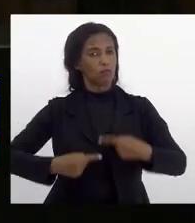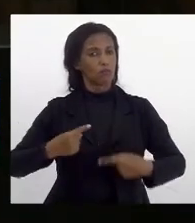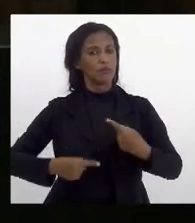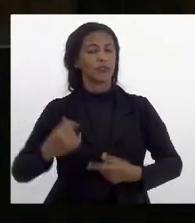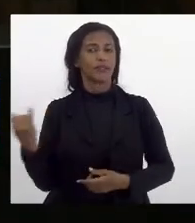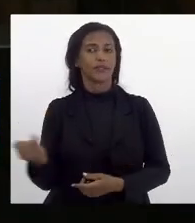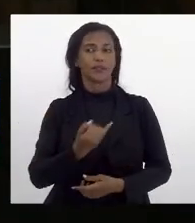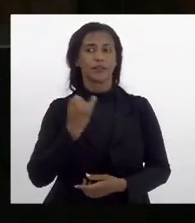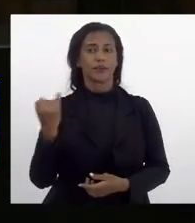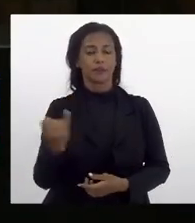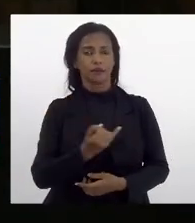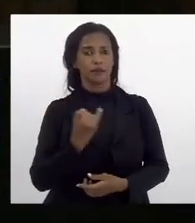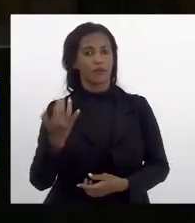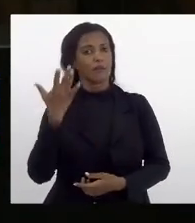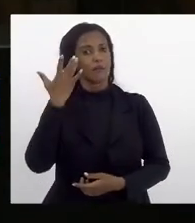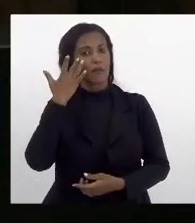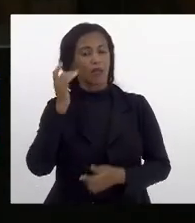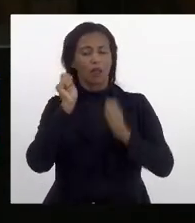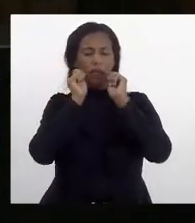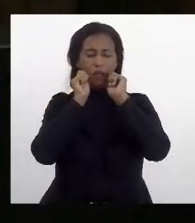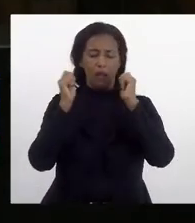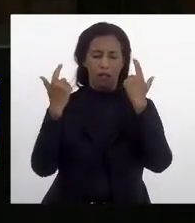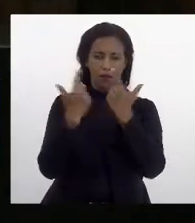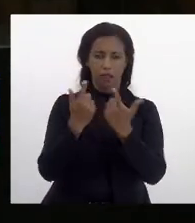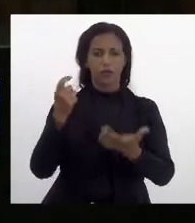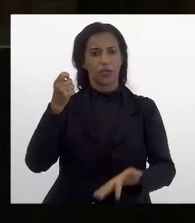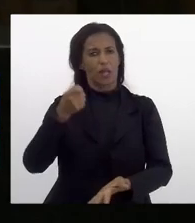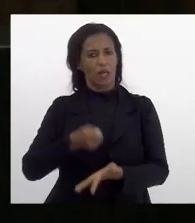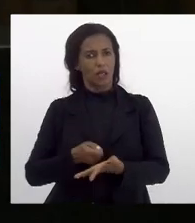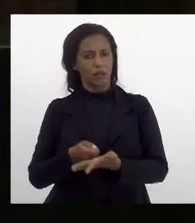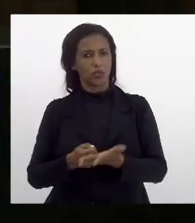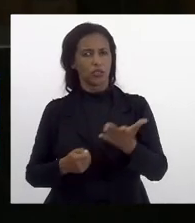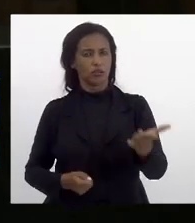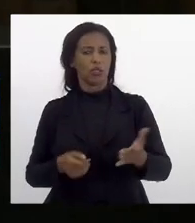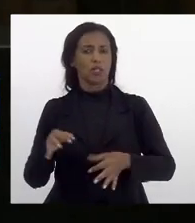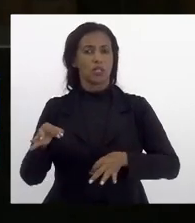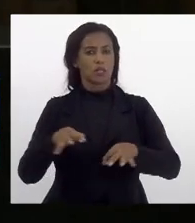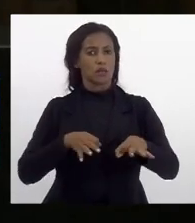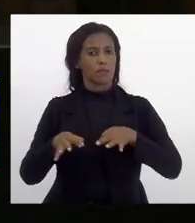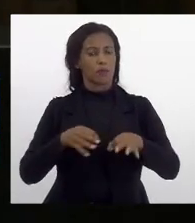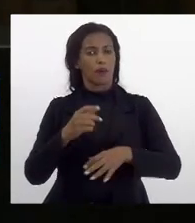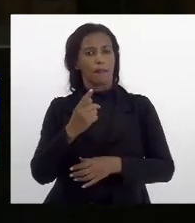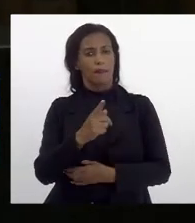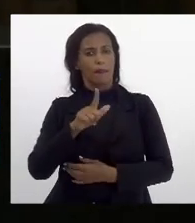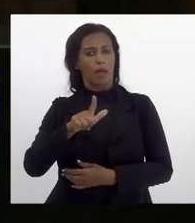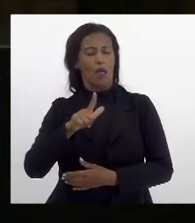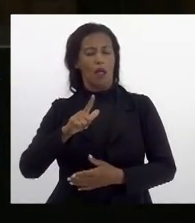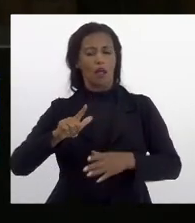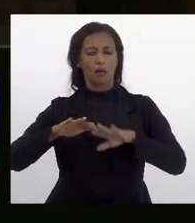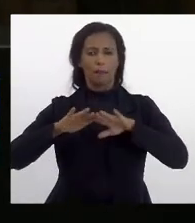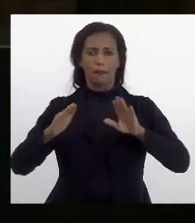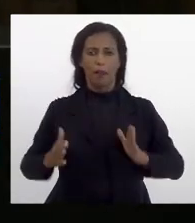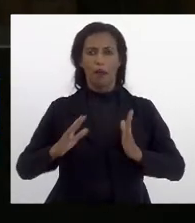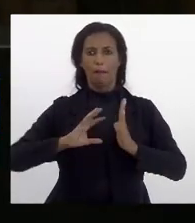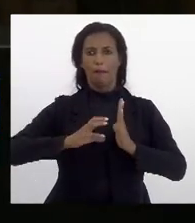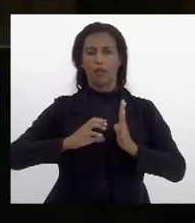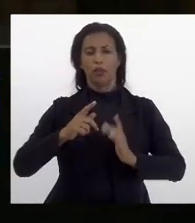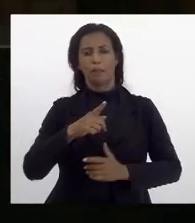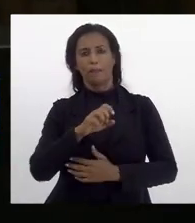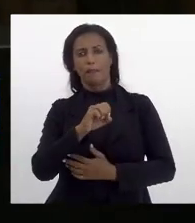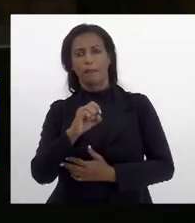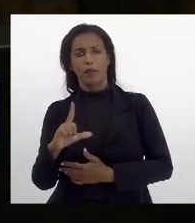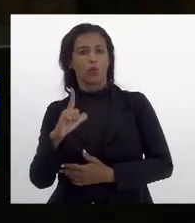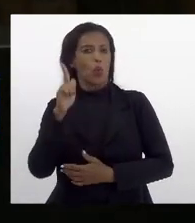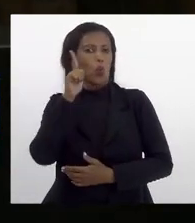importante acho que a LERJ garantindo aí esse projeto de lei da bancada do PSOL consegue